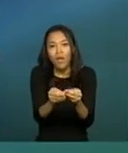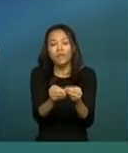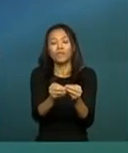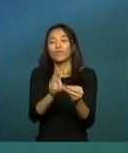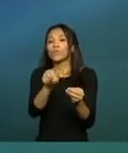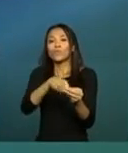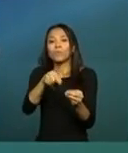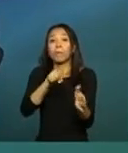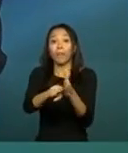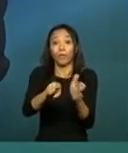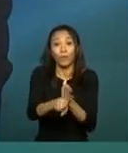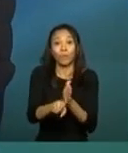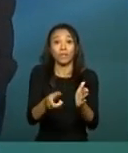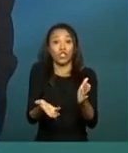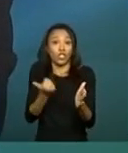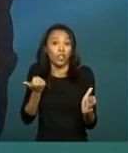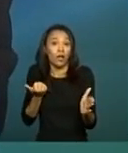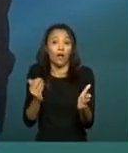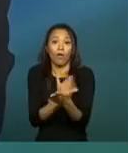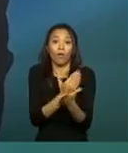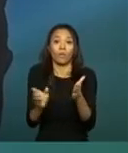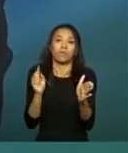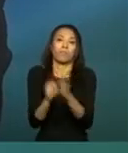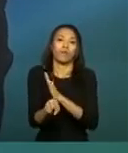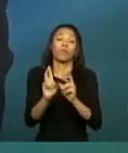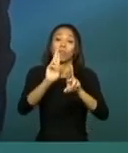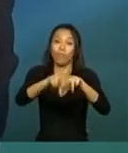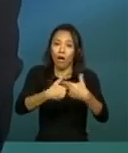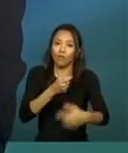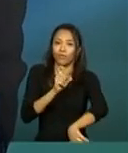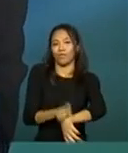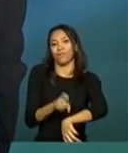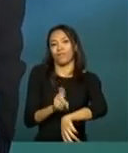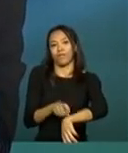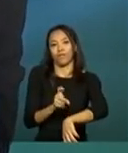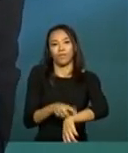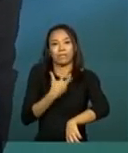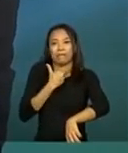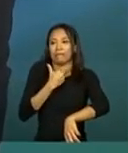perguntas e tirar algumas perguntas em função do tempo que nós queríamos fazer,